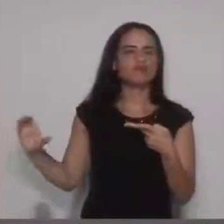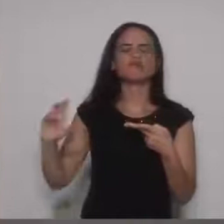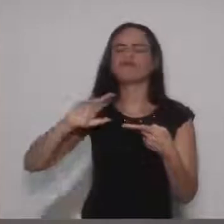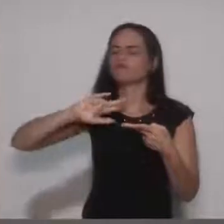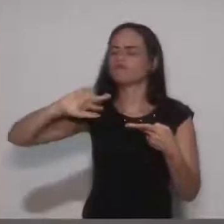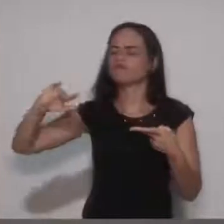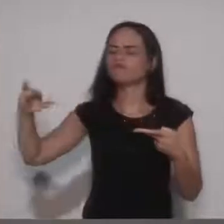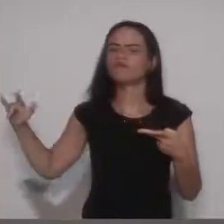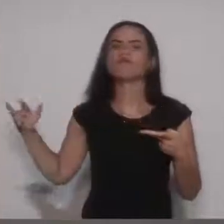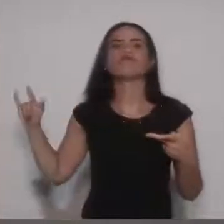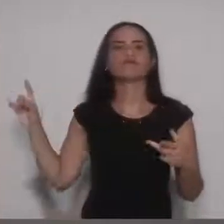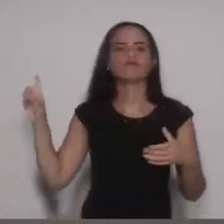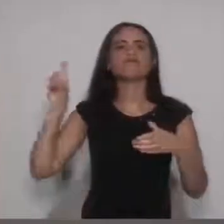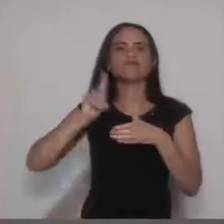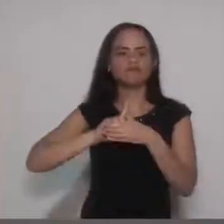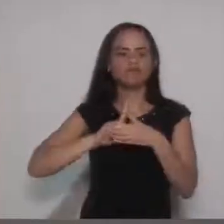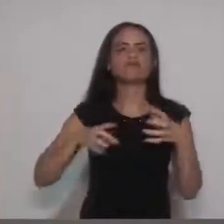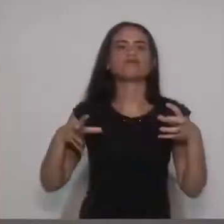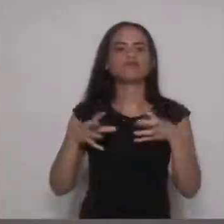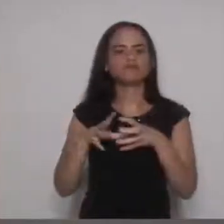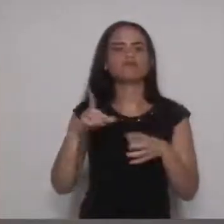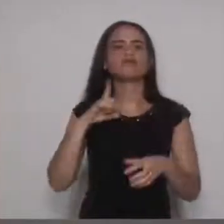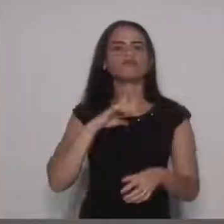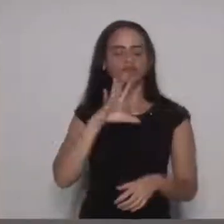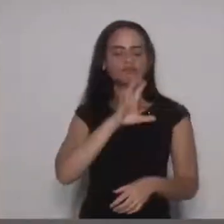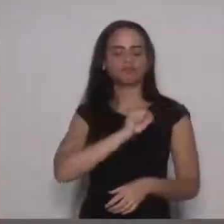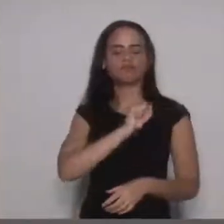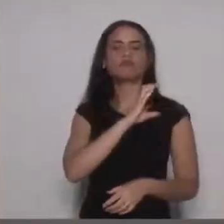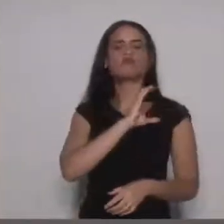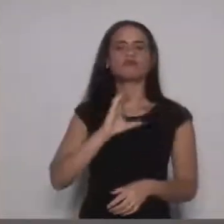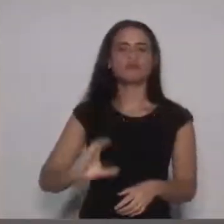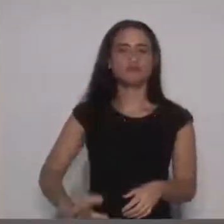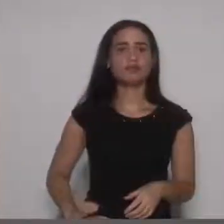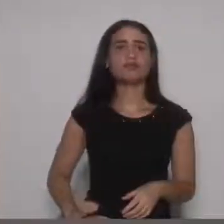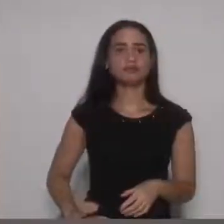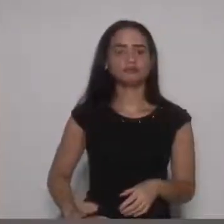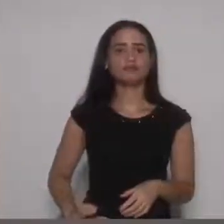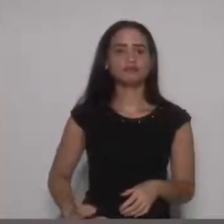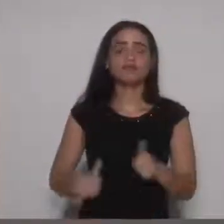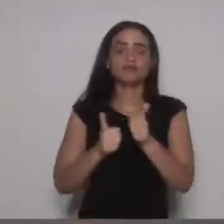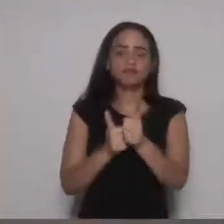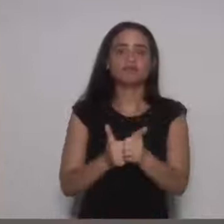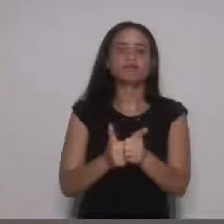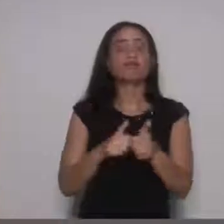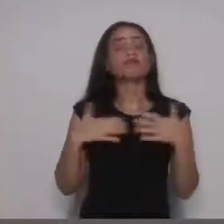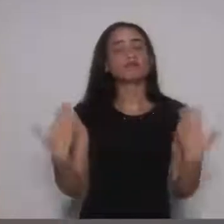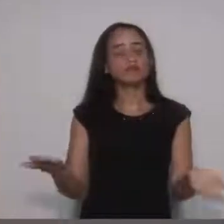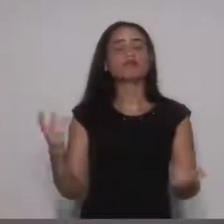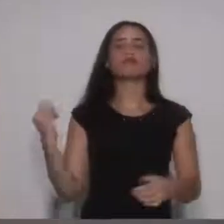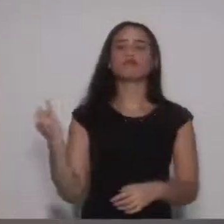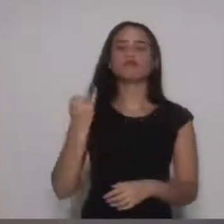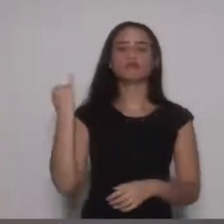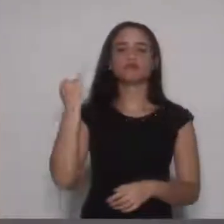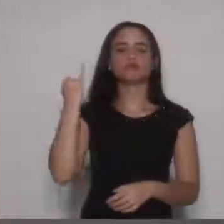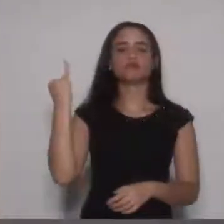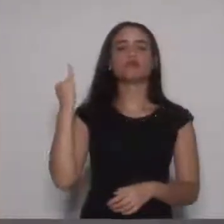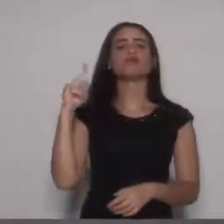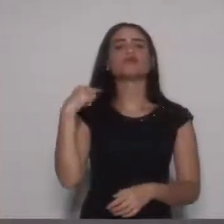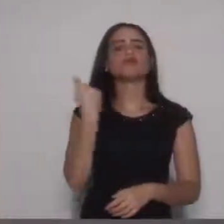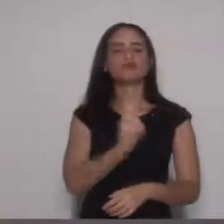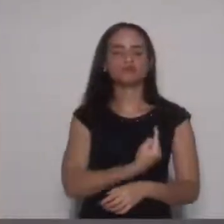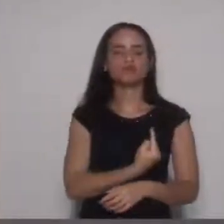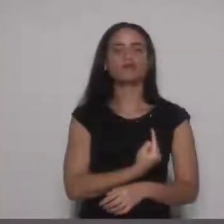tem várias pessoas que incluem isso daí. E é importante para que a gente dê a finalidade